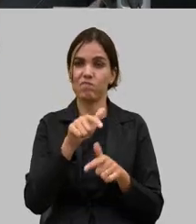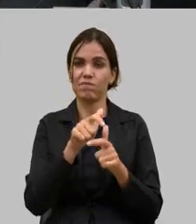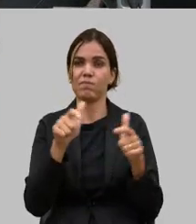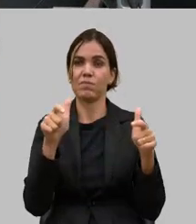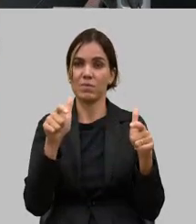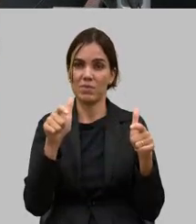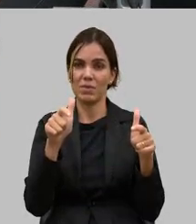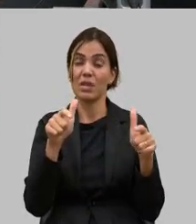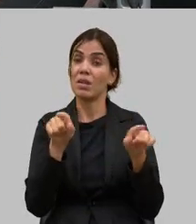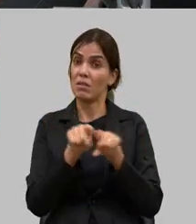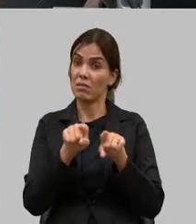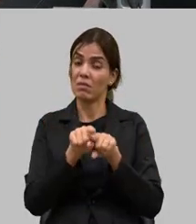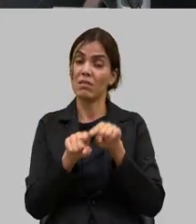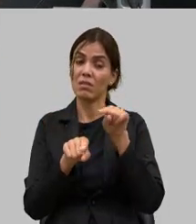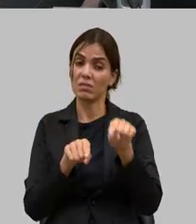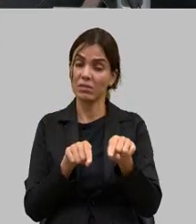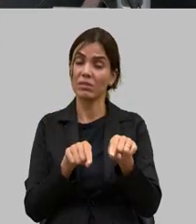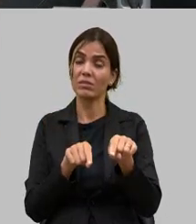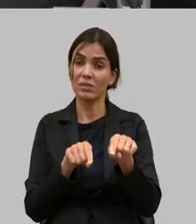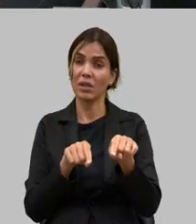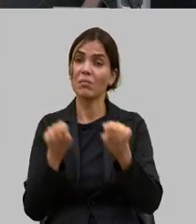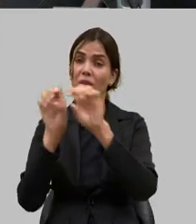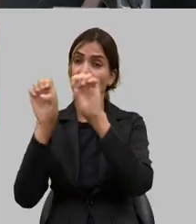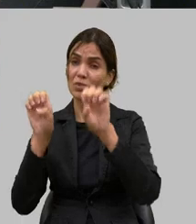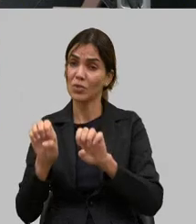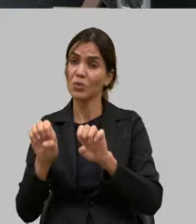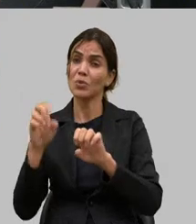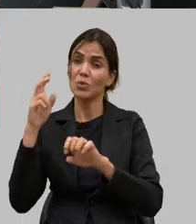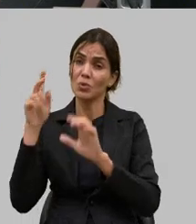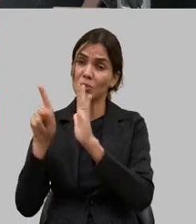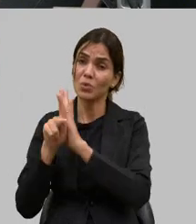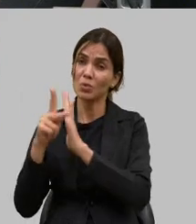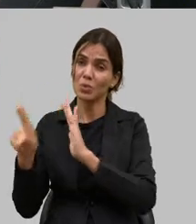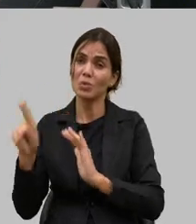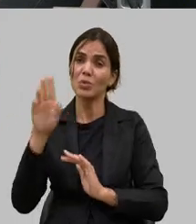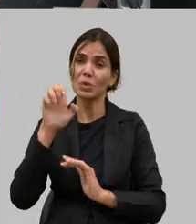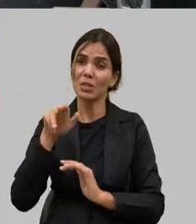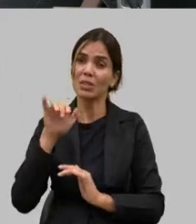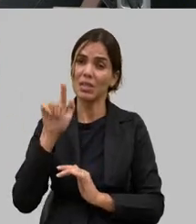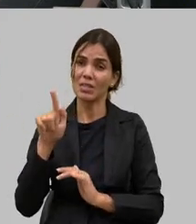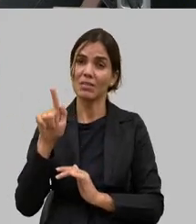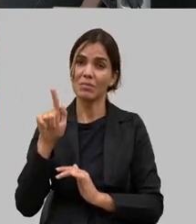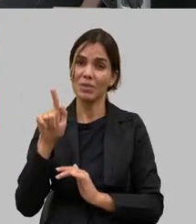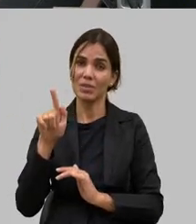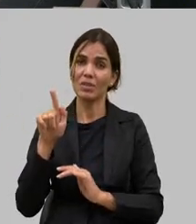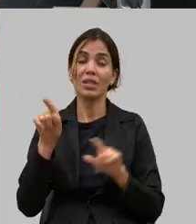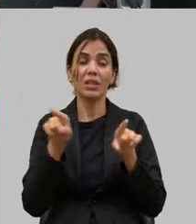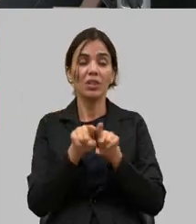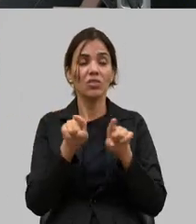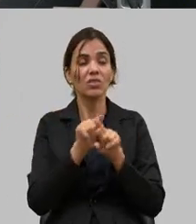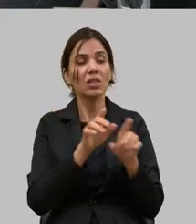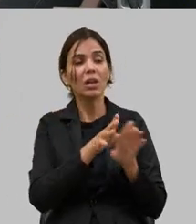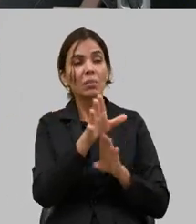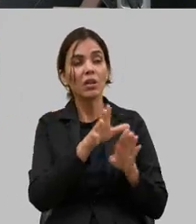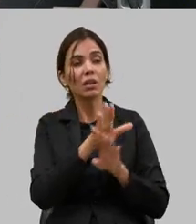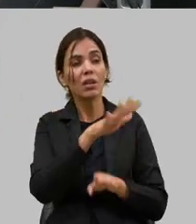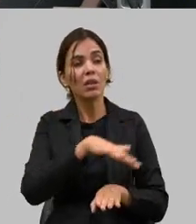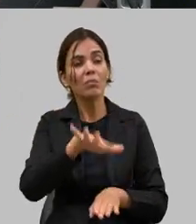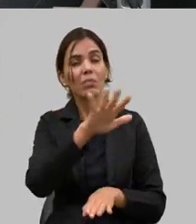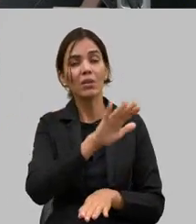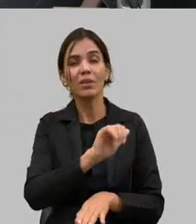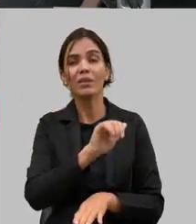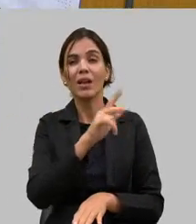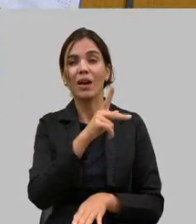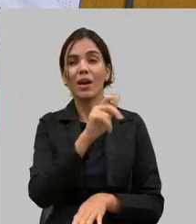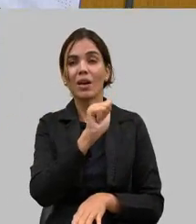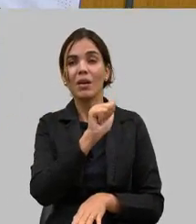se beneficiou de uma estrutura da CEMIG exclusiva para isso e nós temos as demandas lá do Alto Paranaíba que não para de crescer uma região